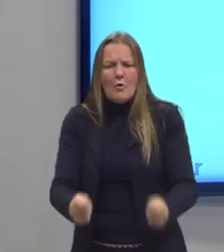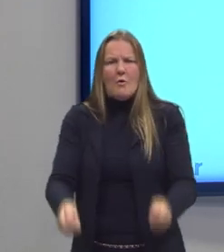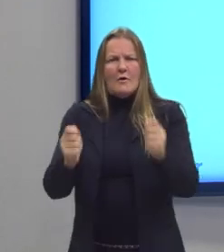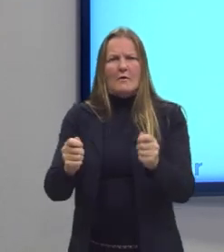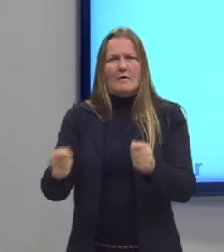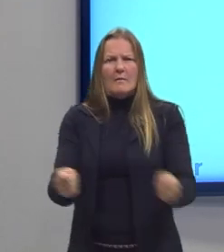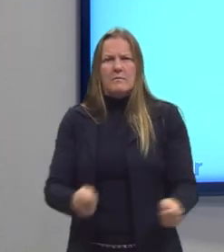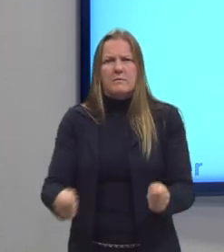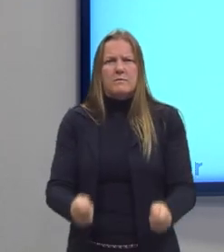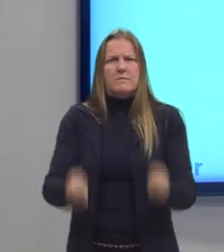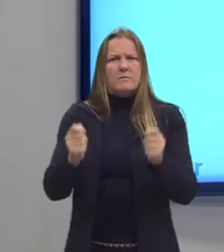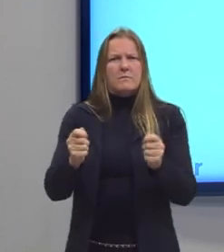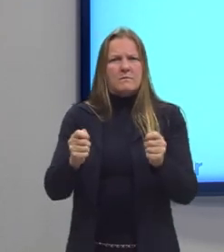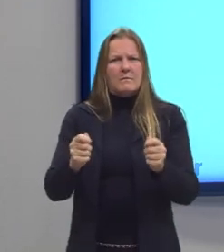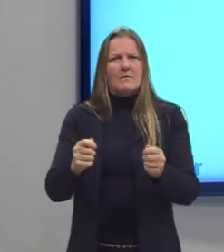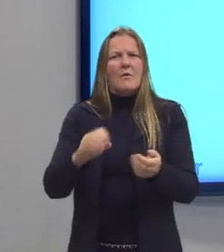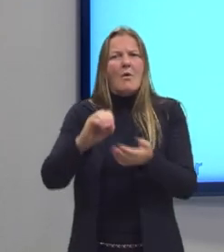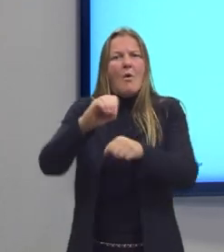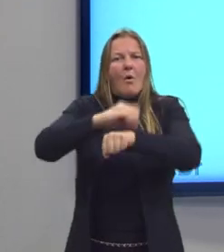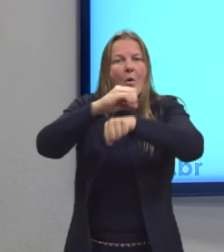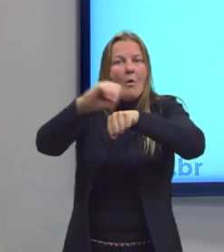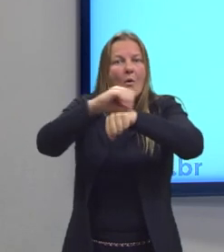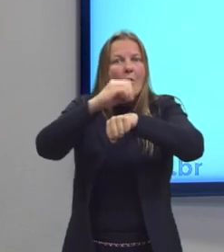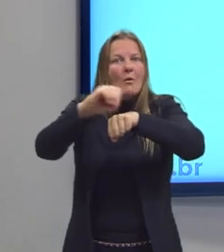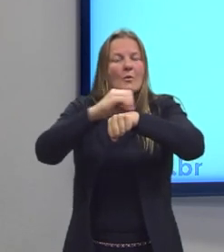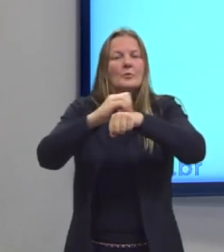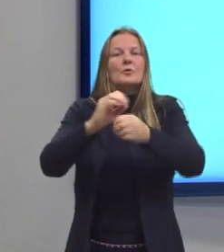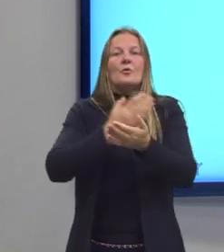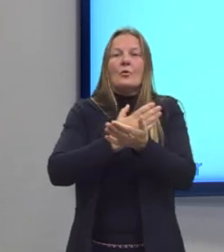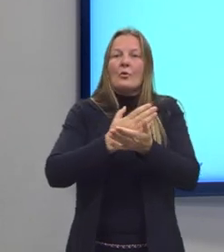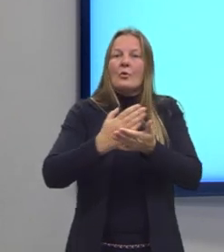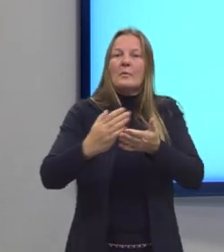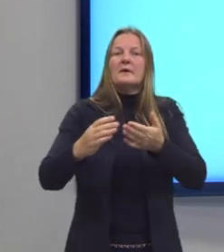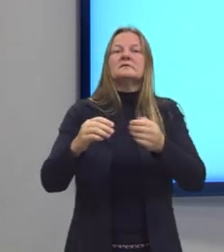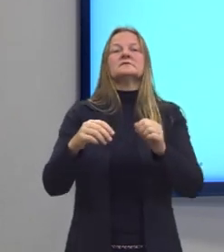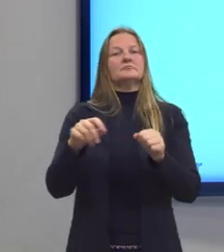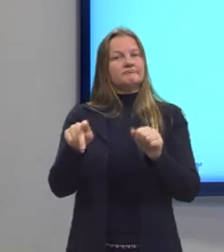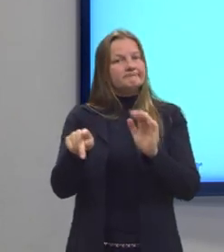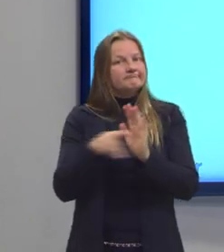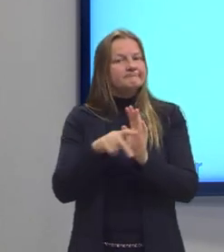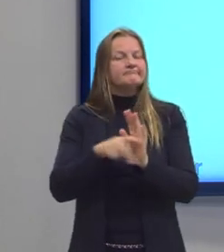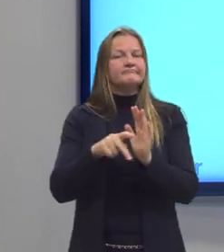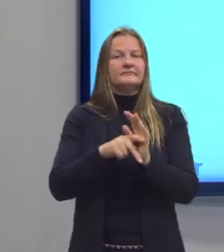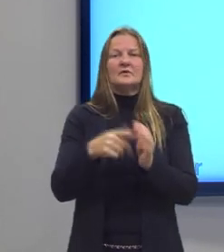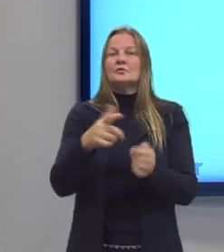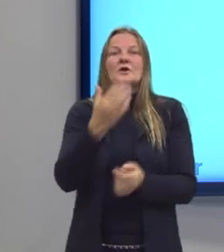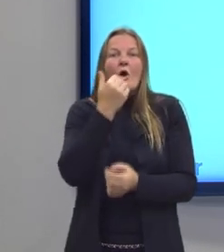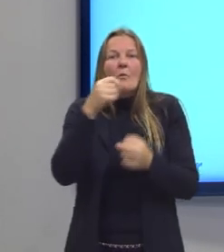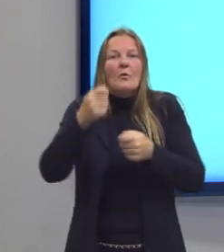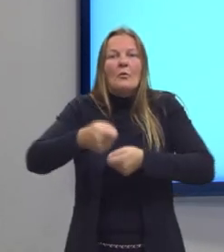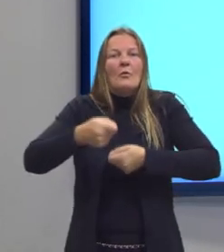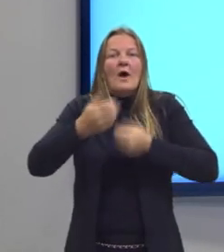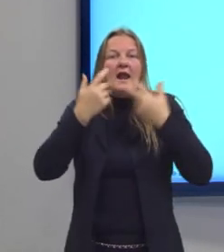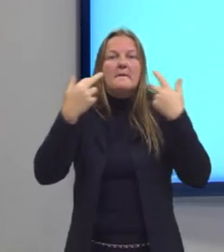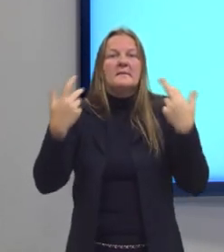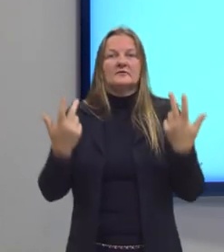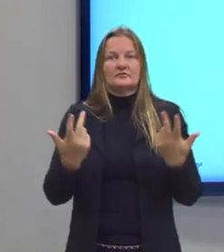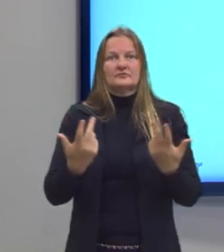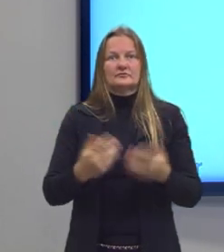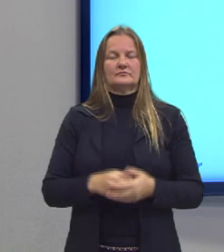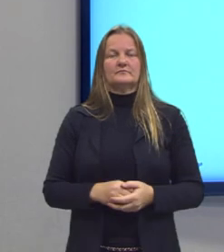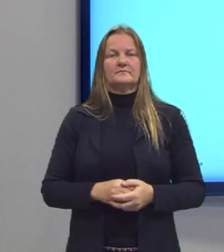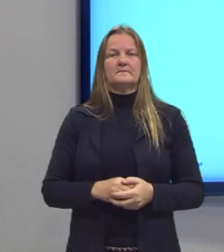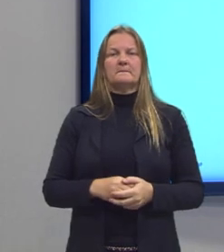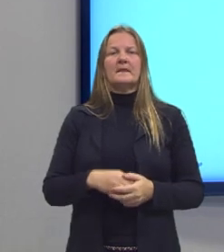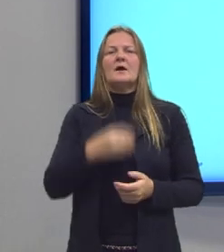alimentos, produzir ferramentas. Então, começa um processo de urbanização. E é a primeira vez que vai ter no Brasil mais